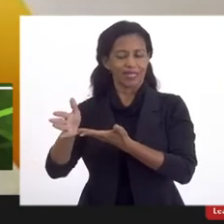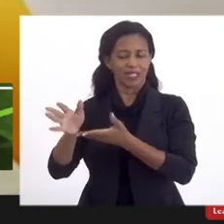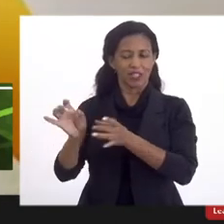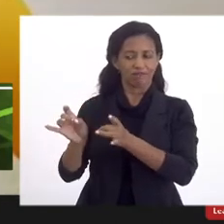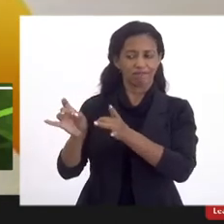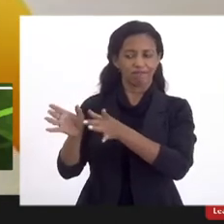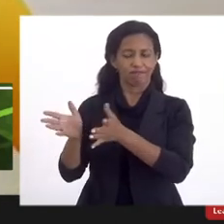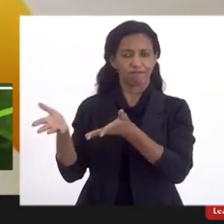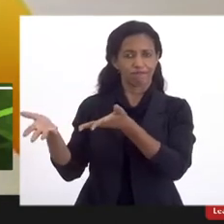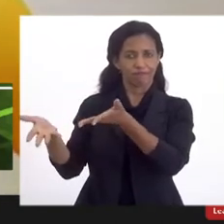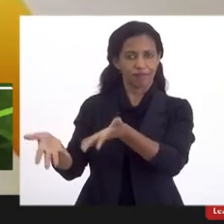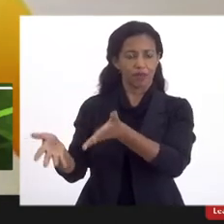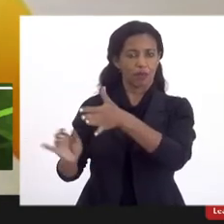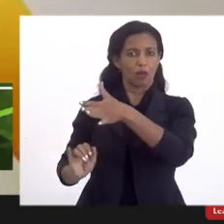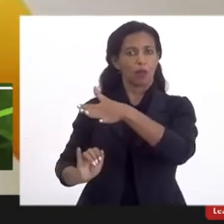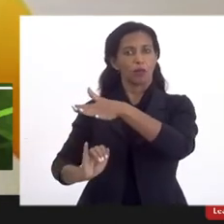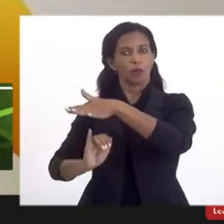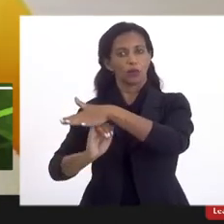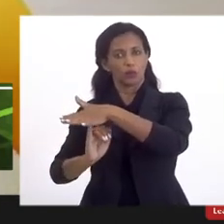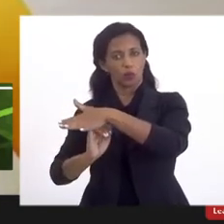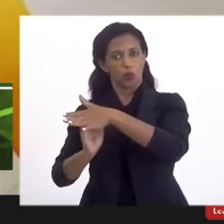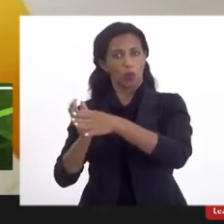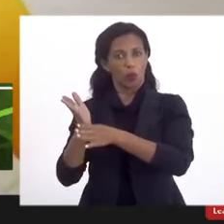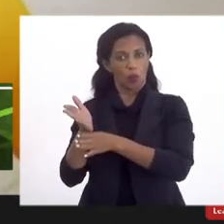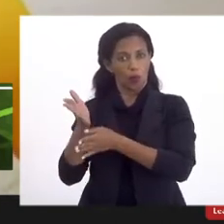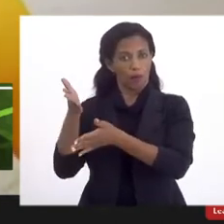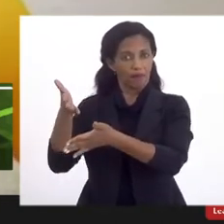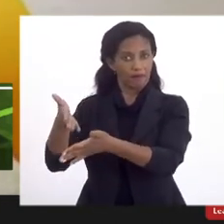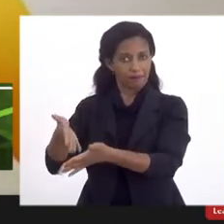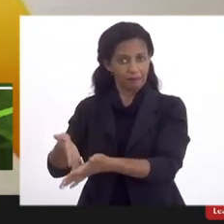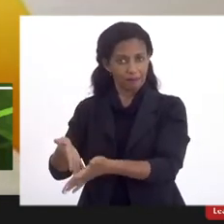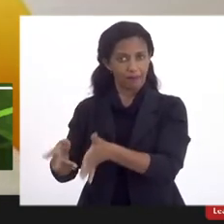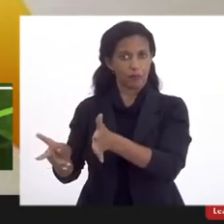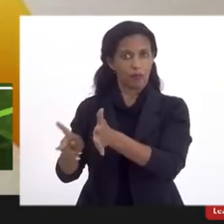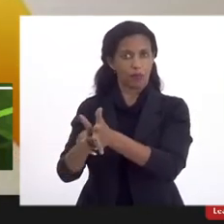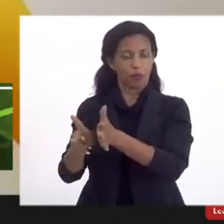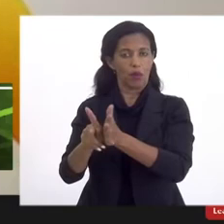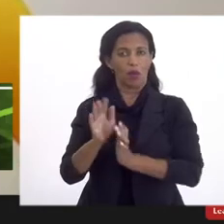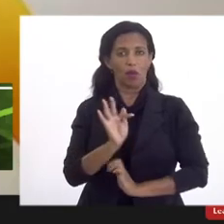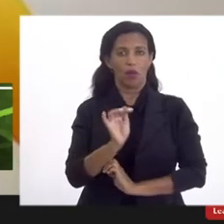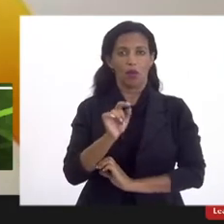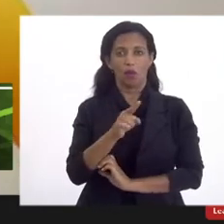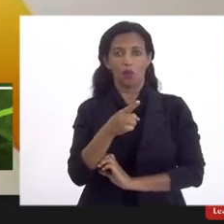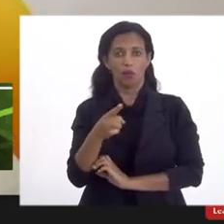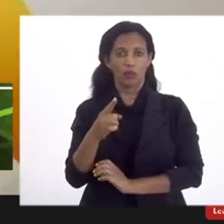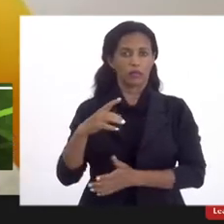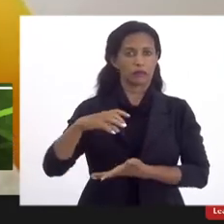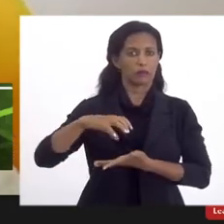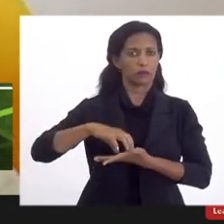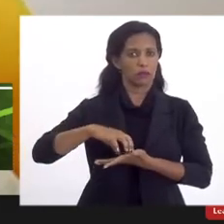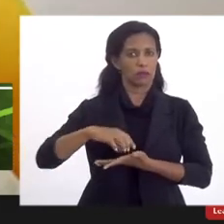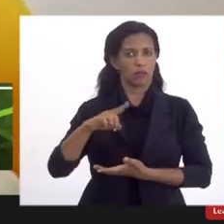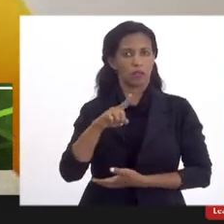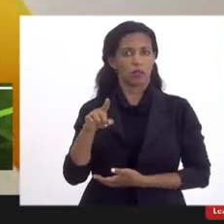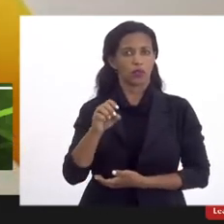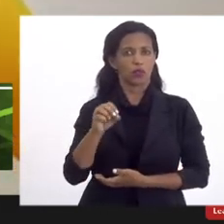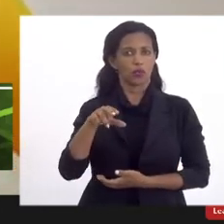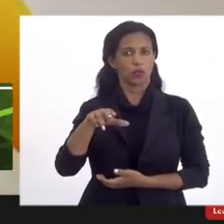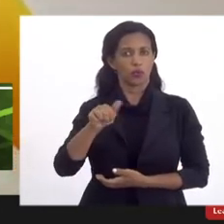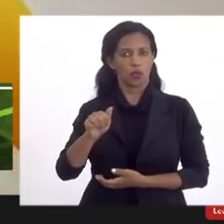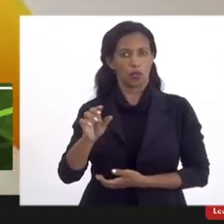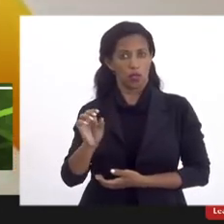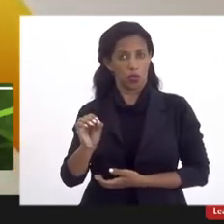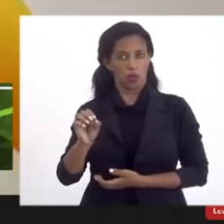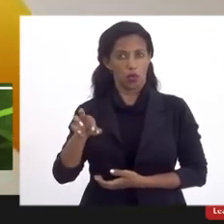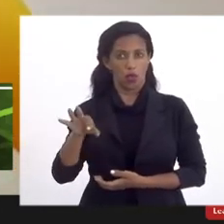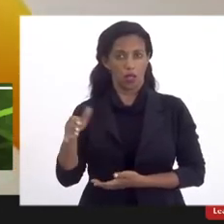através de uma instituição com essa finalidade específica, a Fundação Centro Universitário da Zona Oeste, que passaria a se